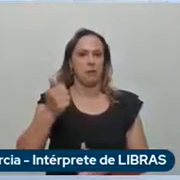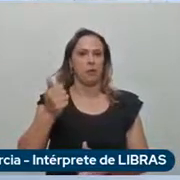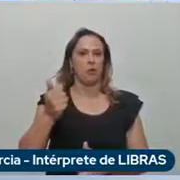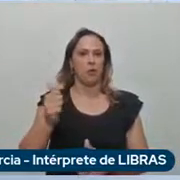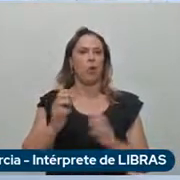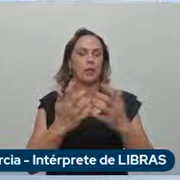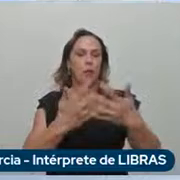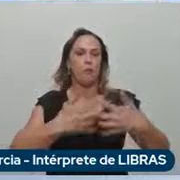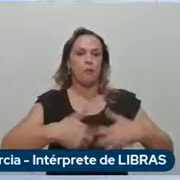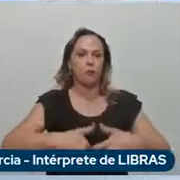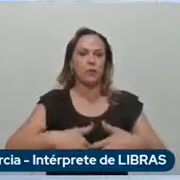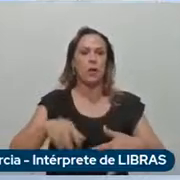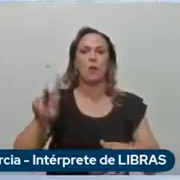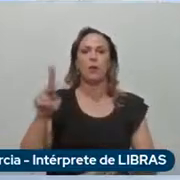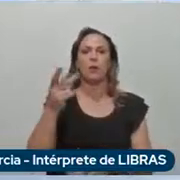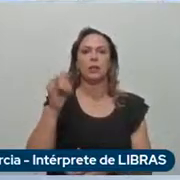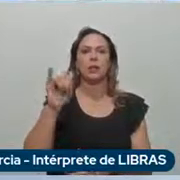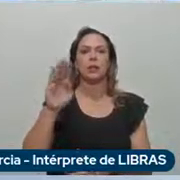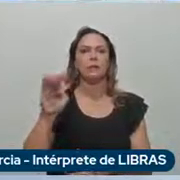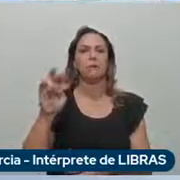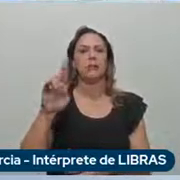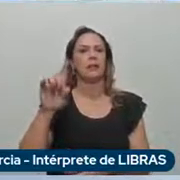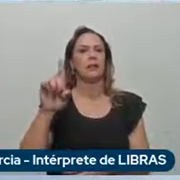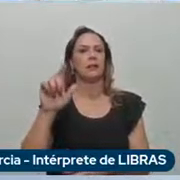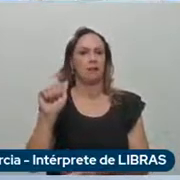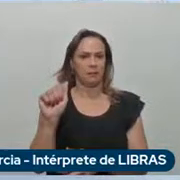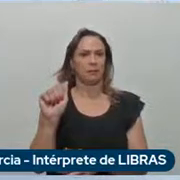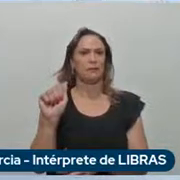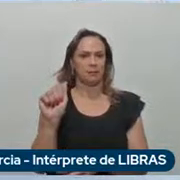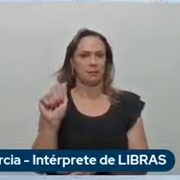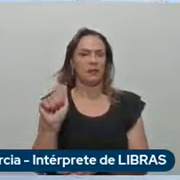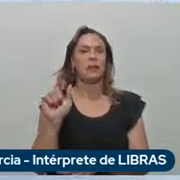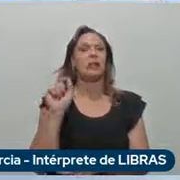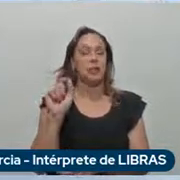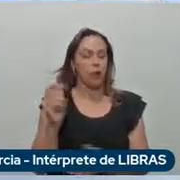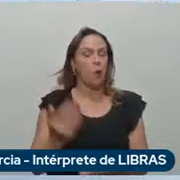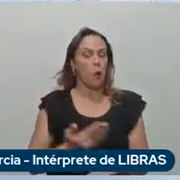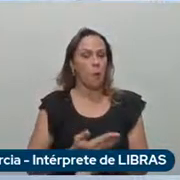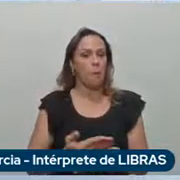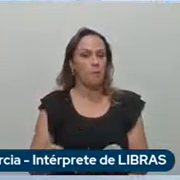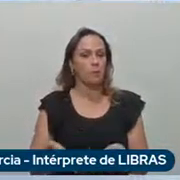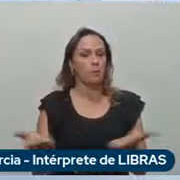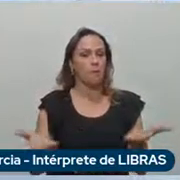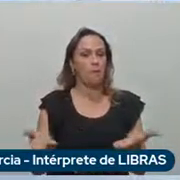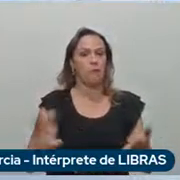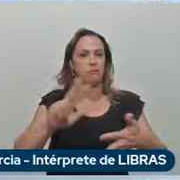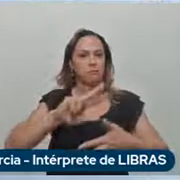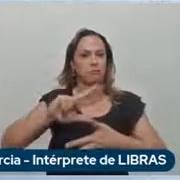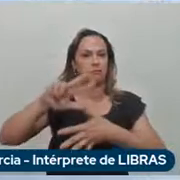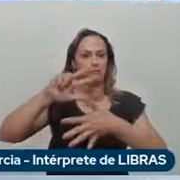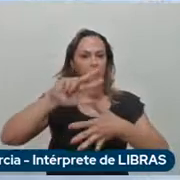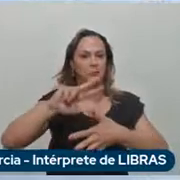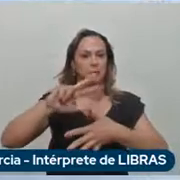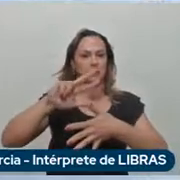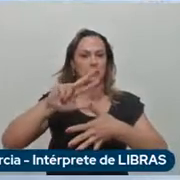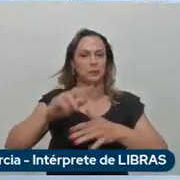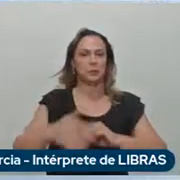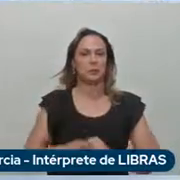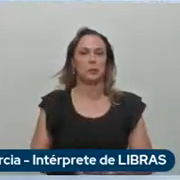PHEV, ou seja, plug-in hybrid, que lançamos no mercado da América Latina. Próximo.